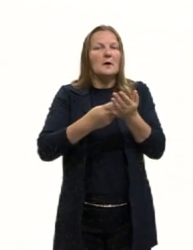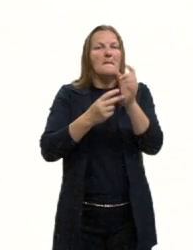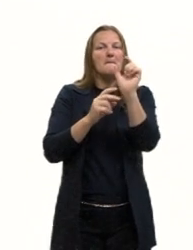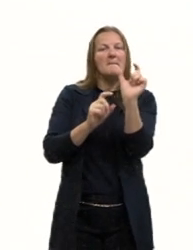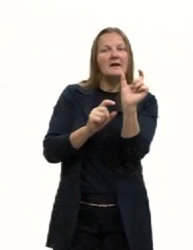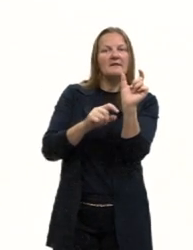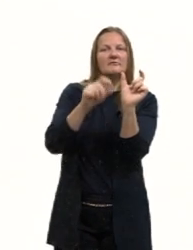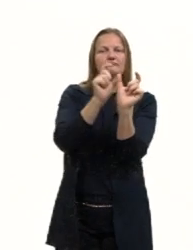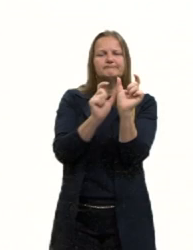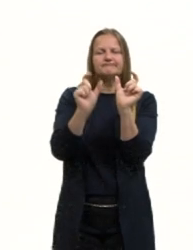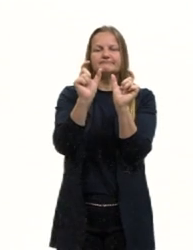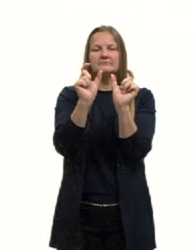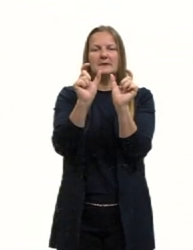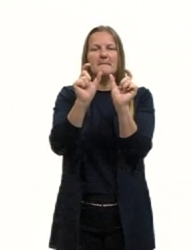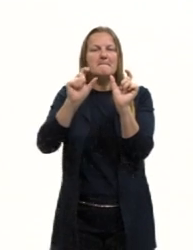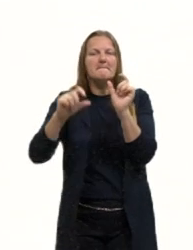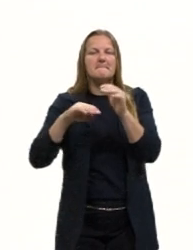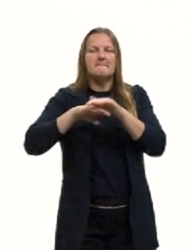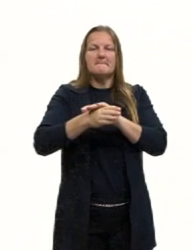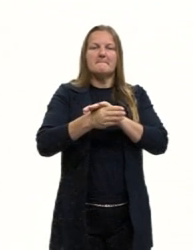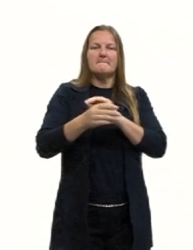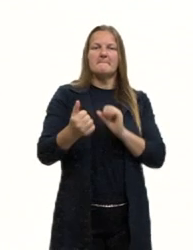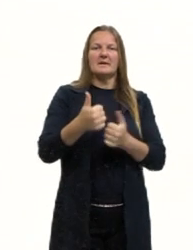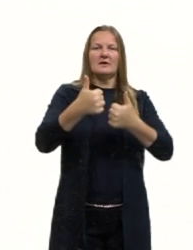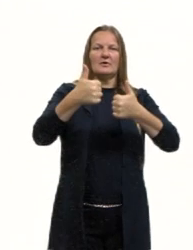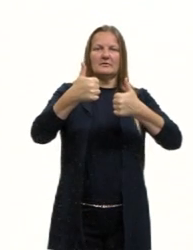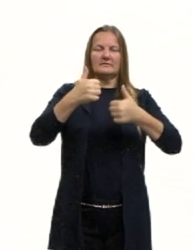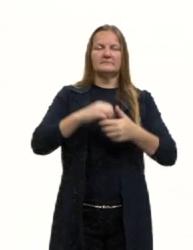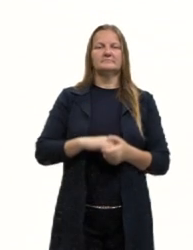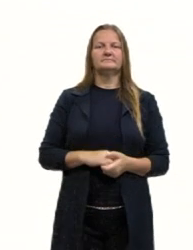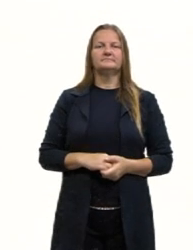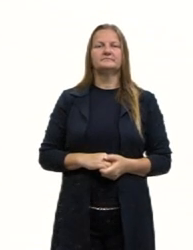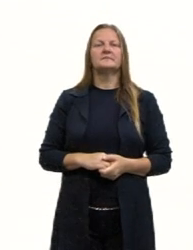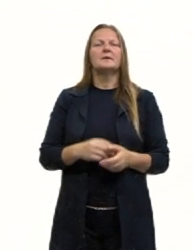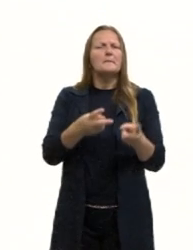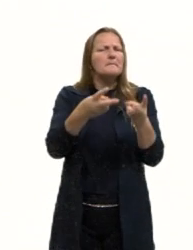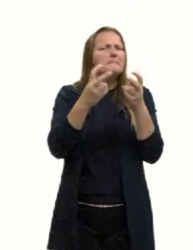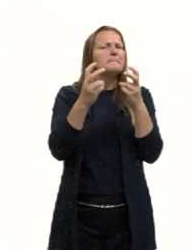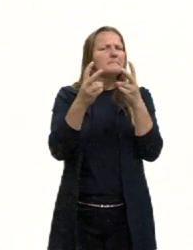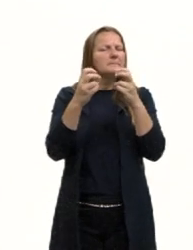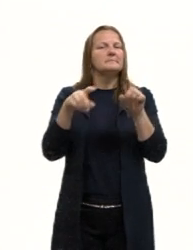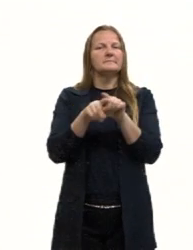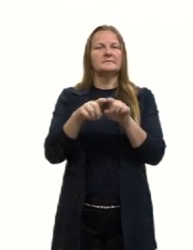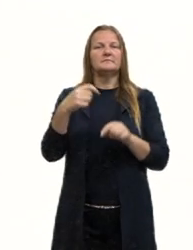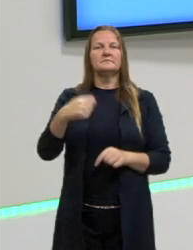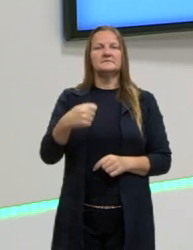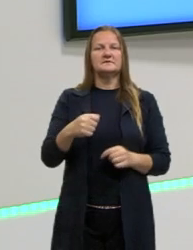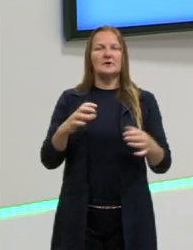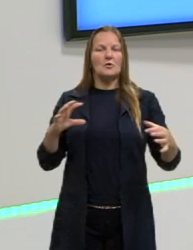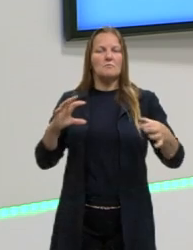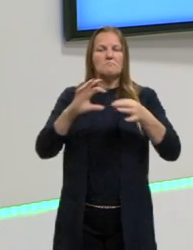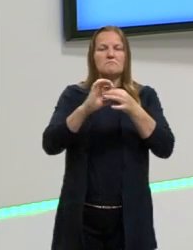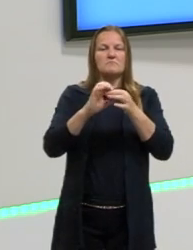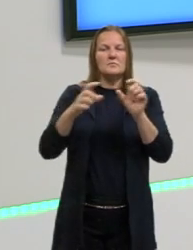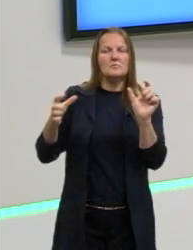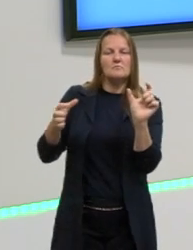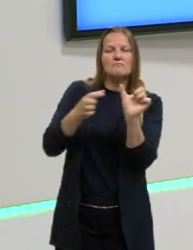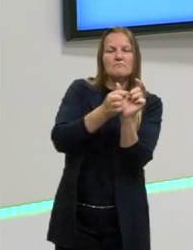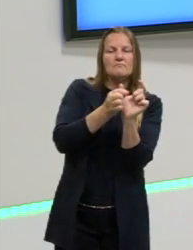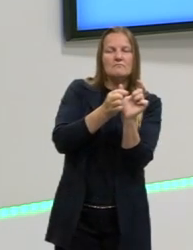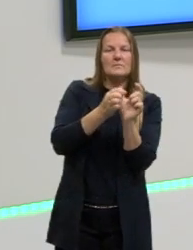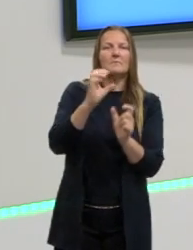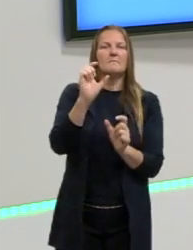encaixa melhor, sempre procurando perceber que a gente precisa dos conectores interfrásticos,